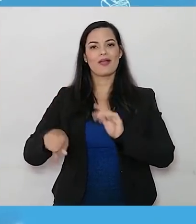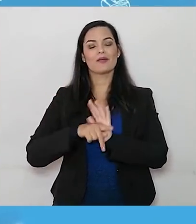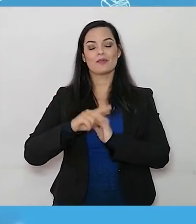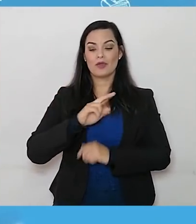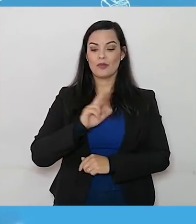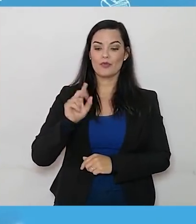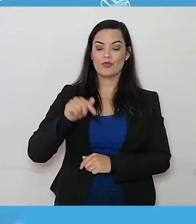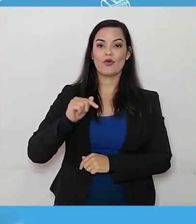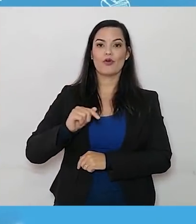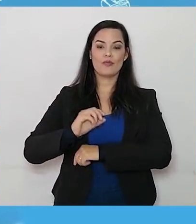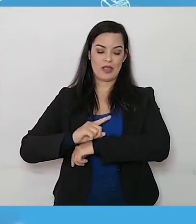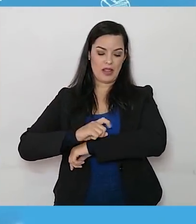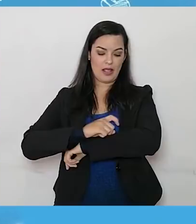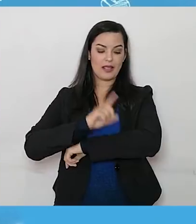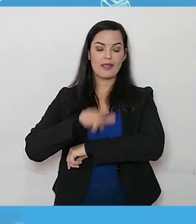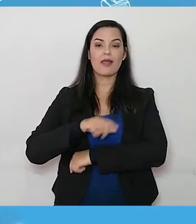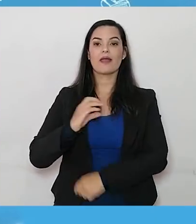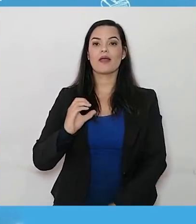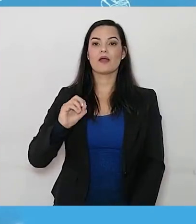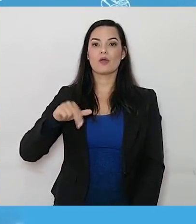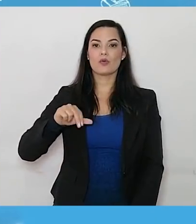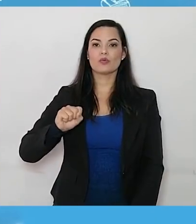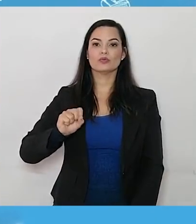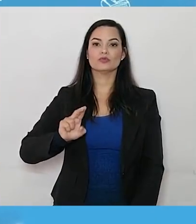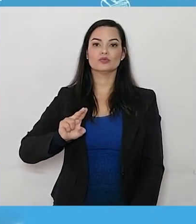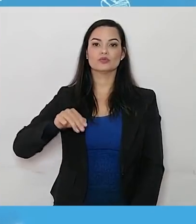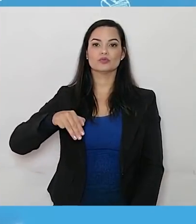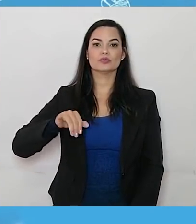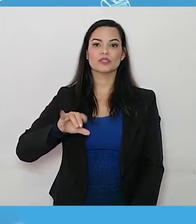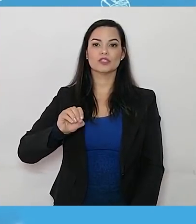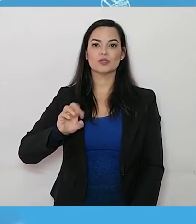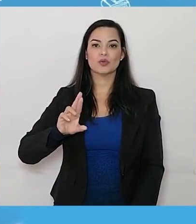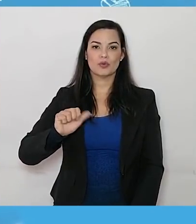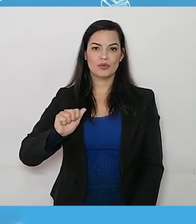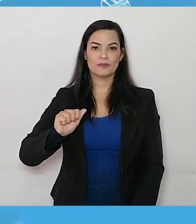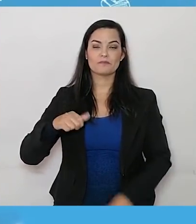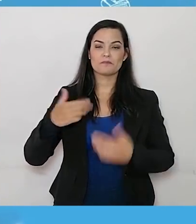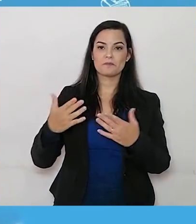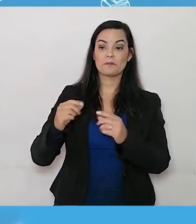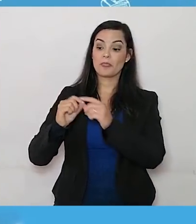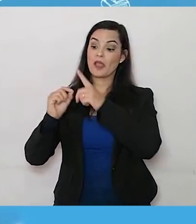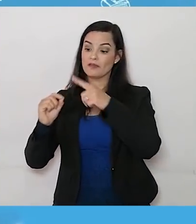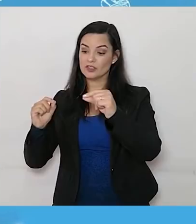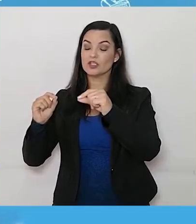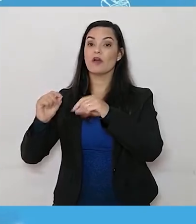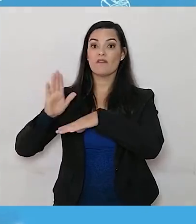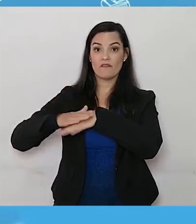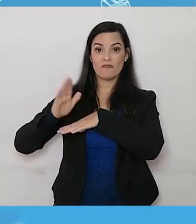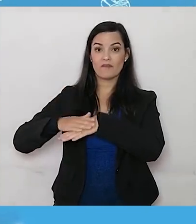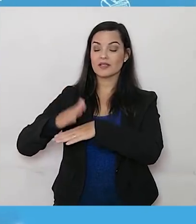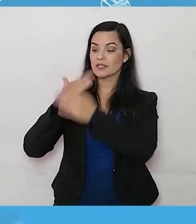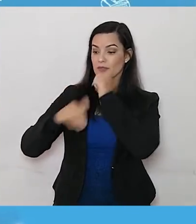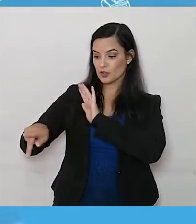são seres produtores, assim como todos os vegetais, eles produzem seu próprio alimento. E a